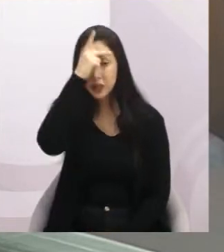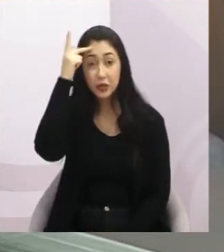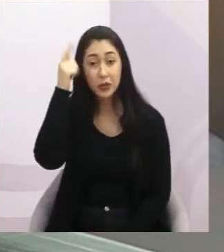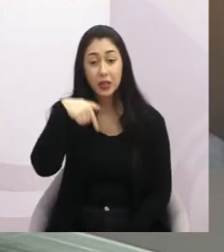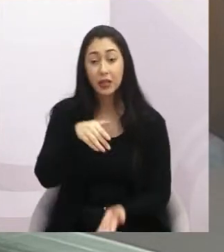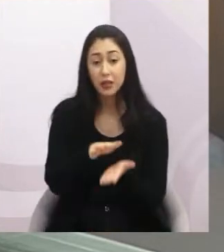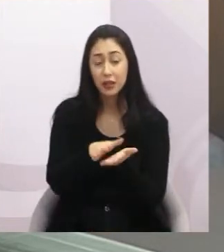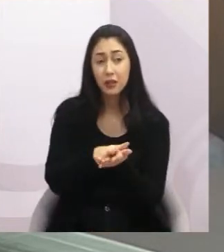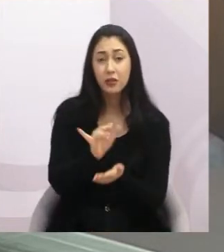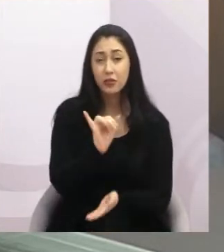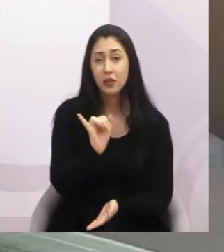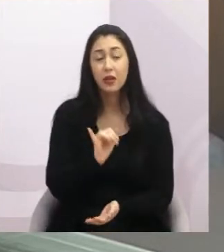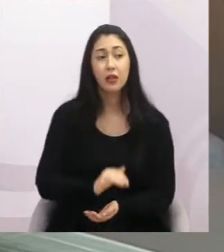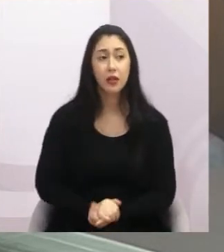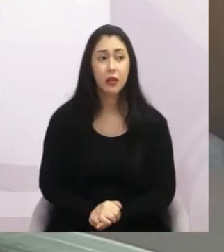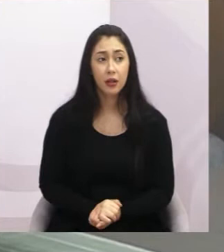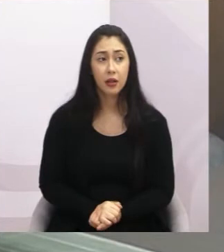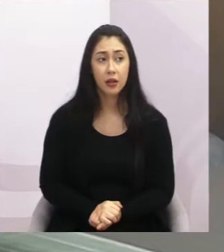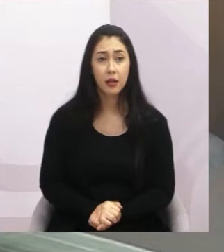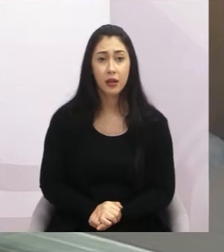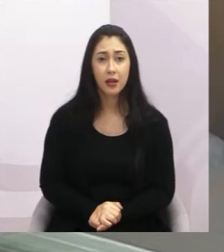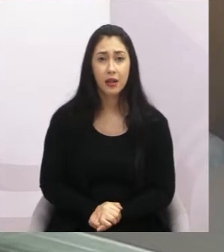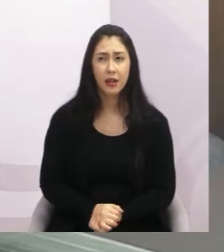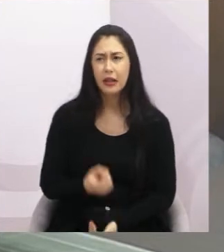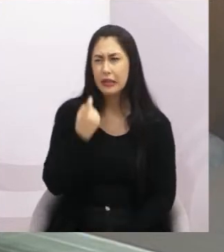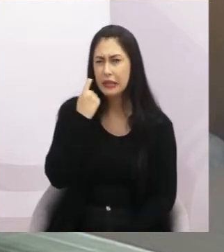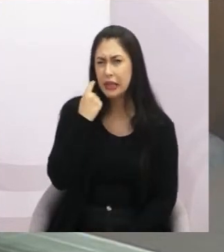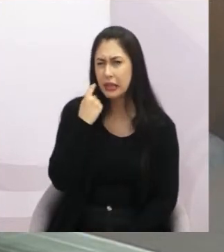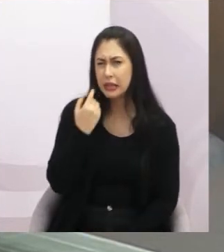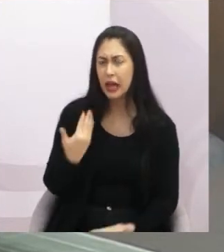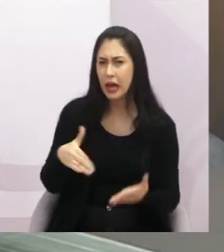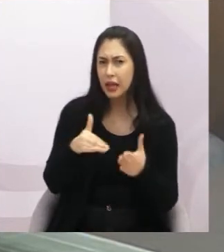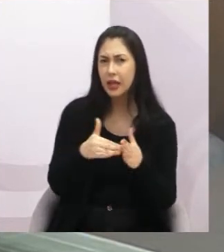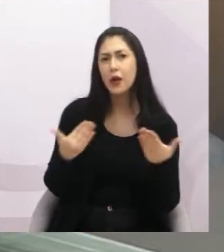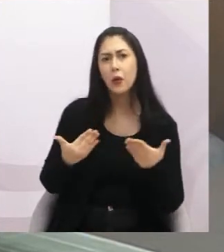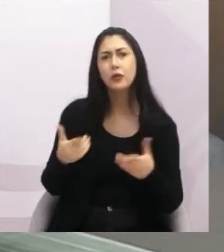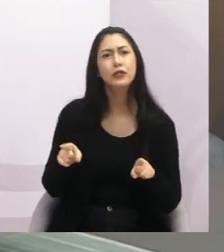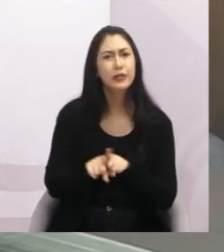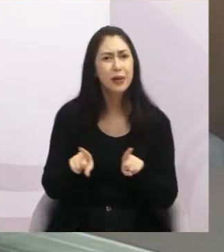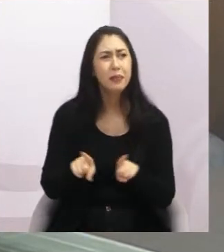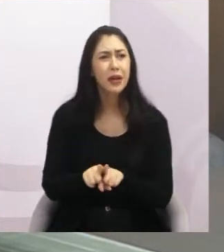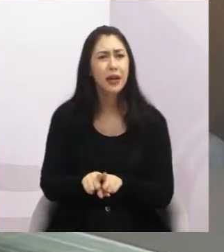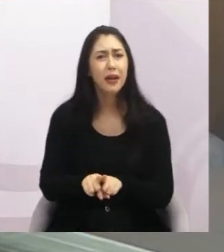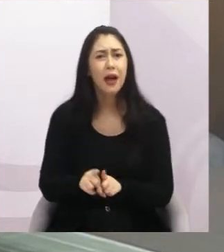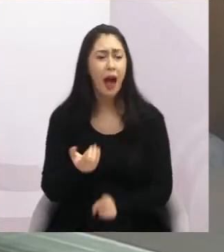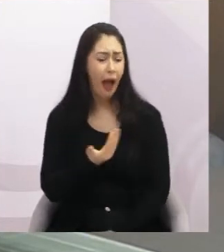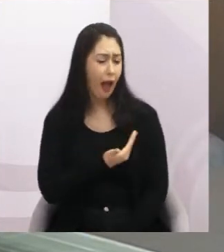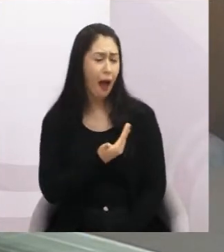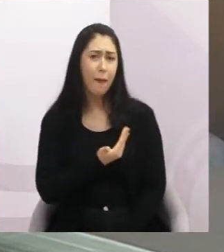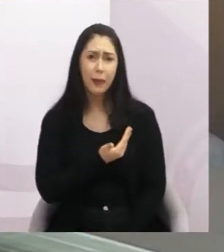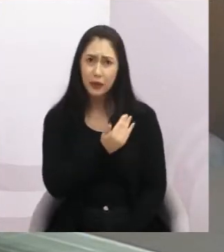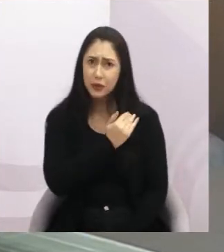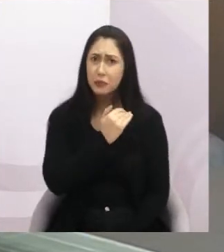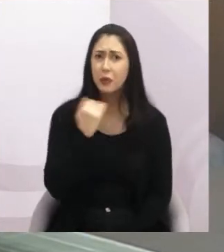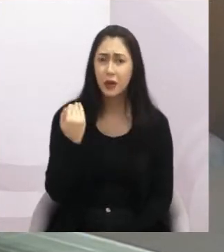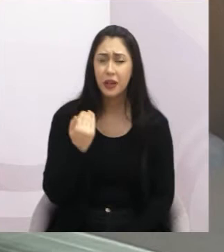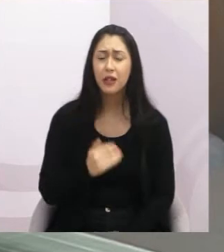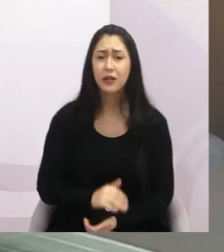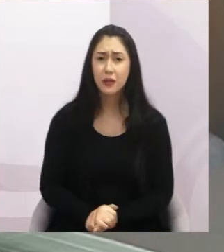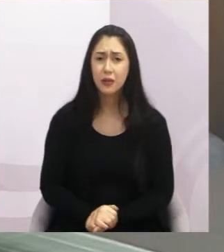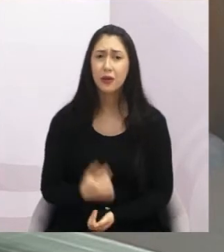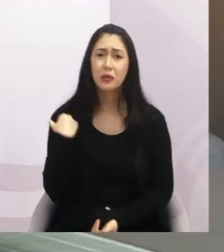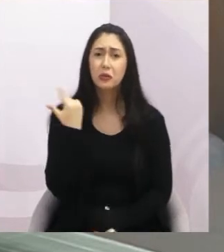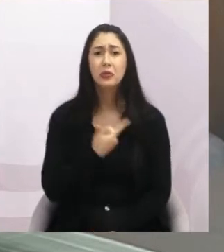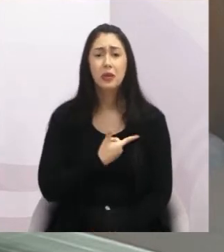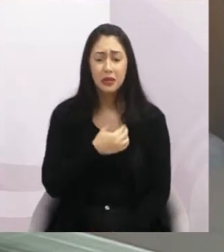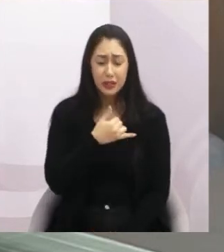E que de sexta para cá há quantas mortes também próximos a mim e que nos deixa muito